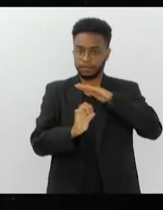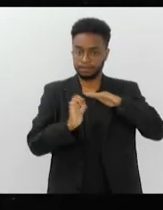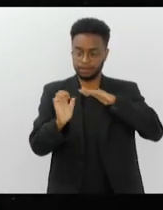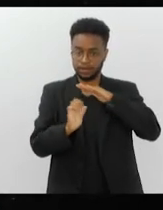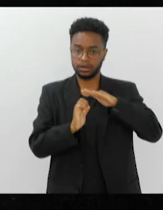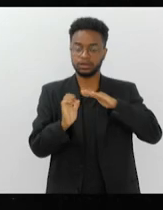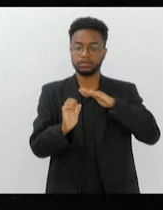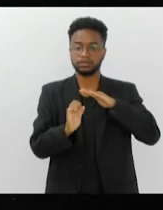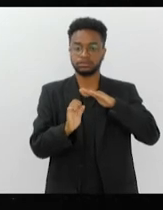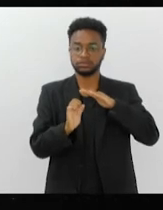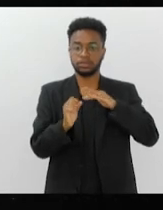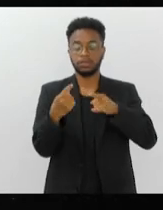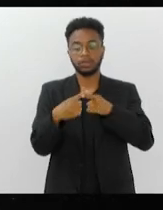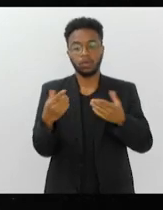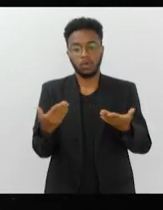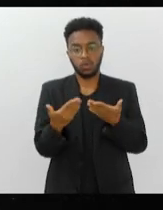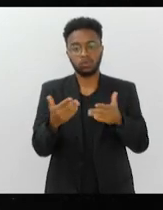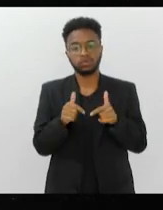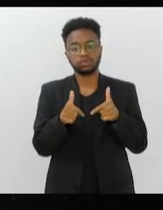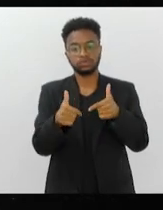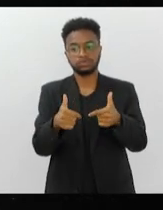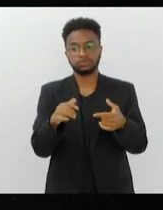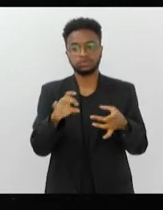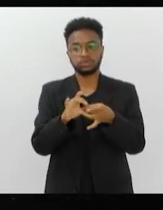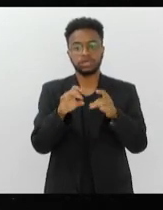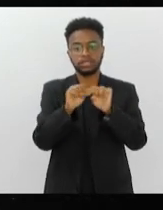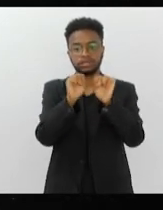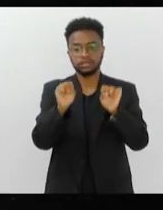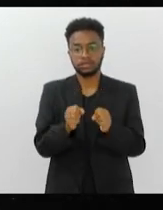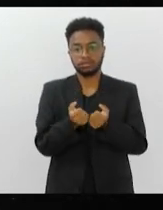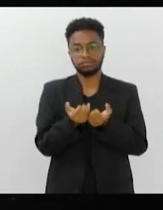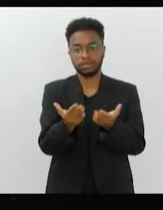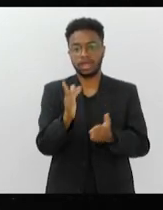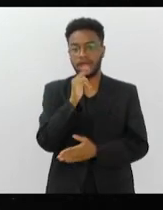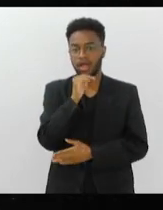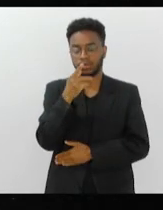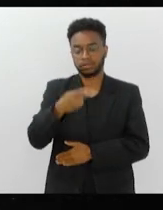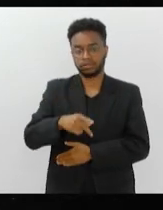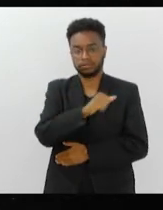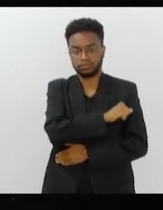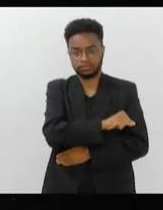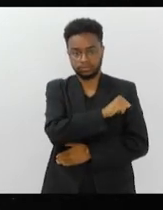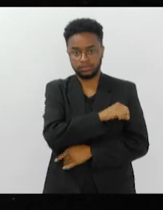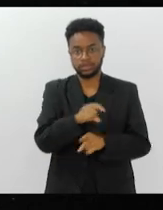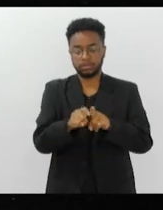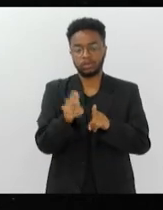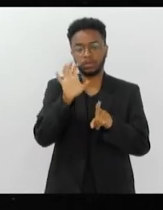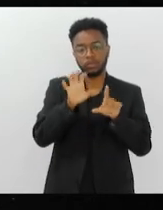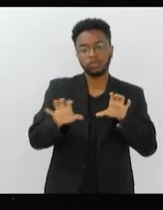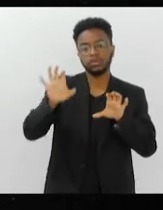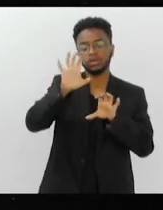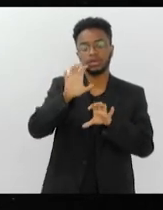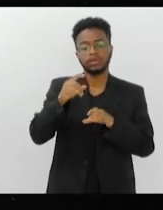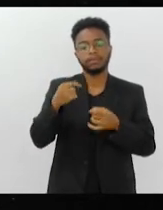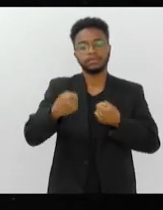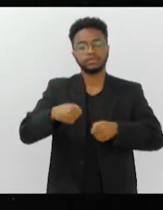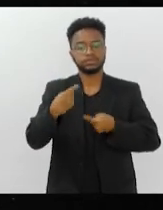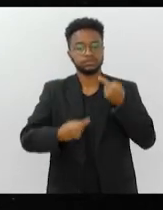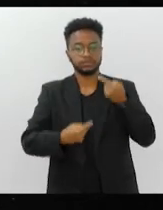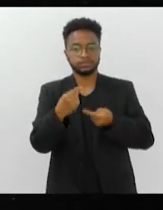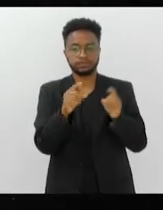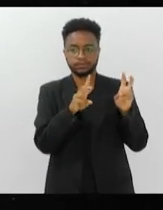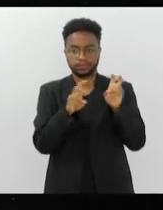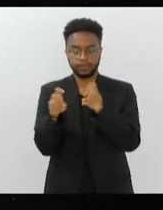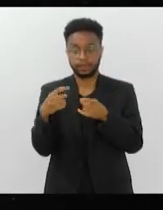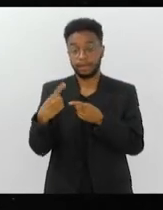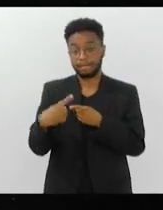que hoje operam o sistema de distribuição de água na cidade de janeiro e no estado como um todo, para discutir essa questão,